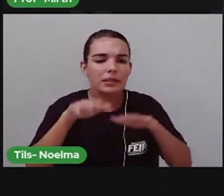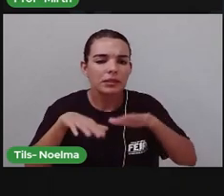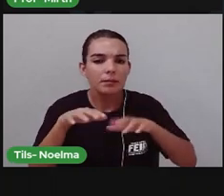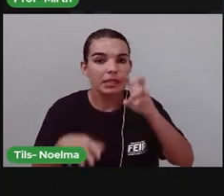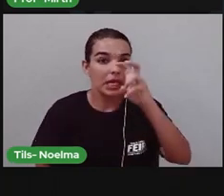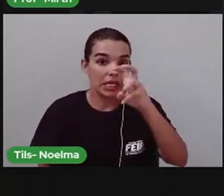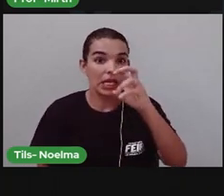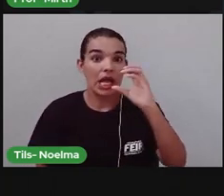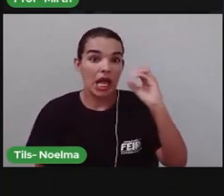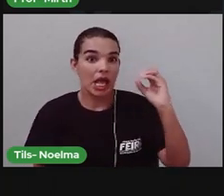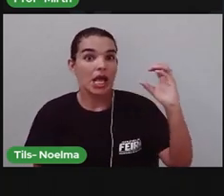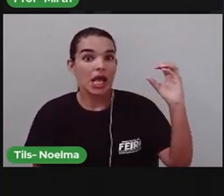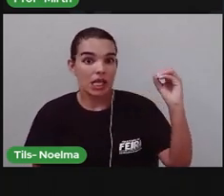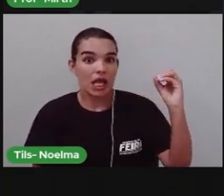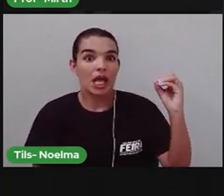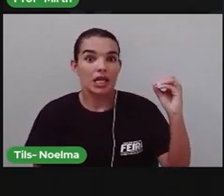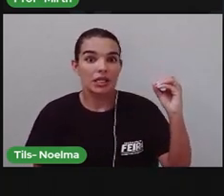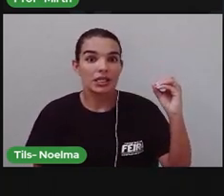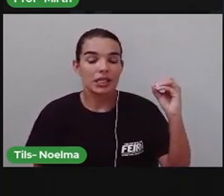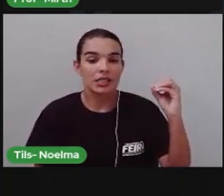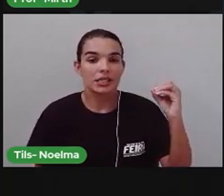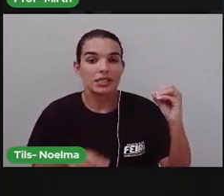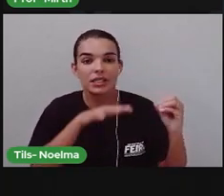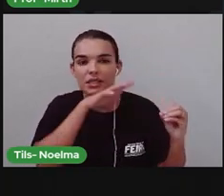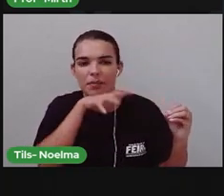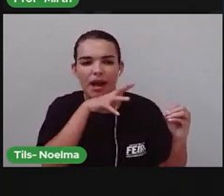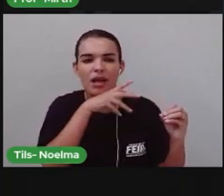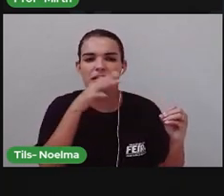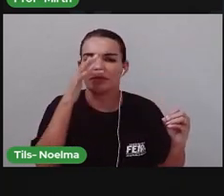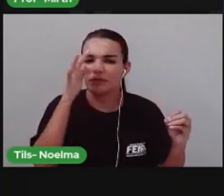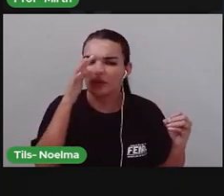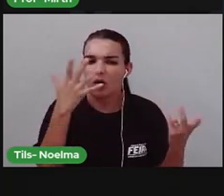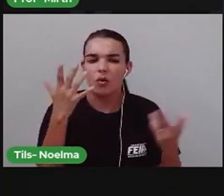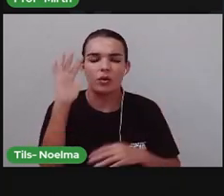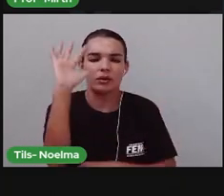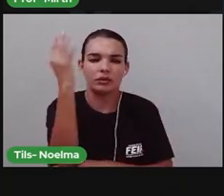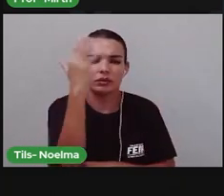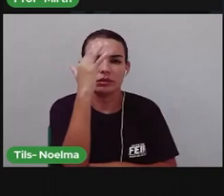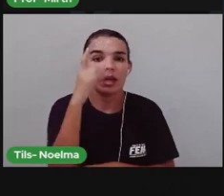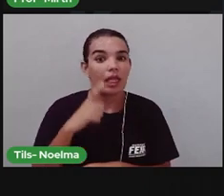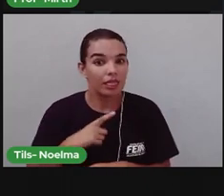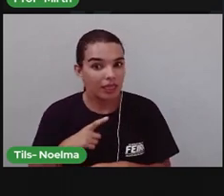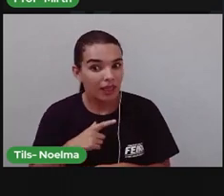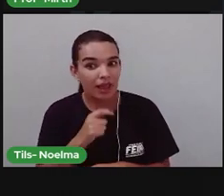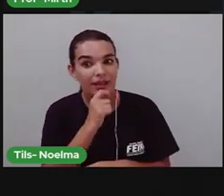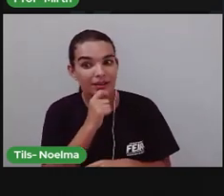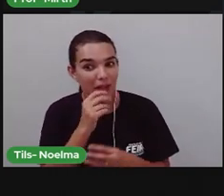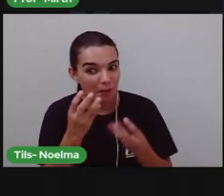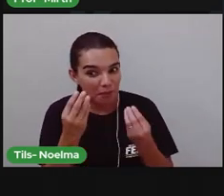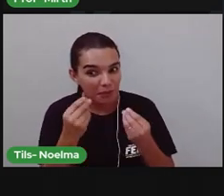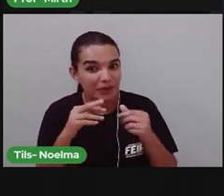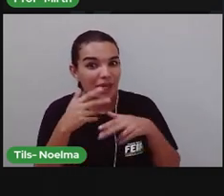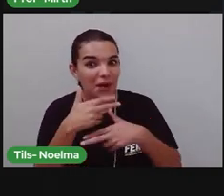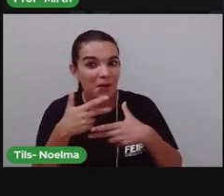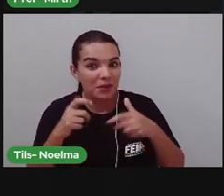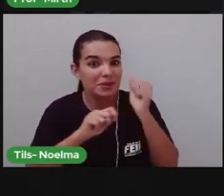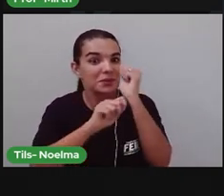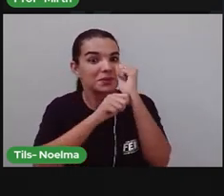espécies Muita coisa E muita coisa Ainda tem Para ser descoberta E muito mistério Ainda para ser desvendido